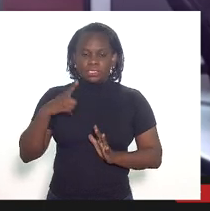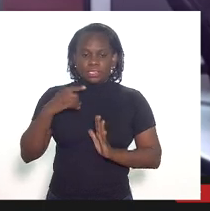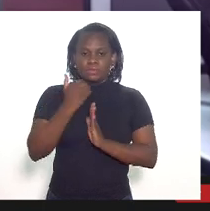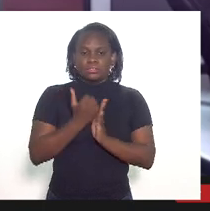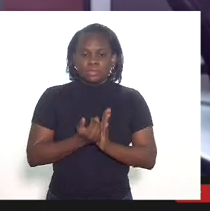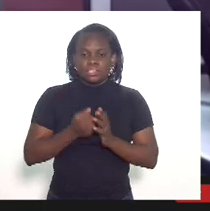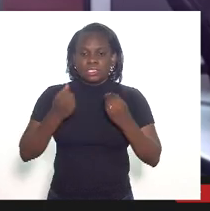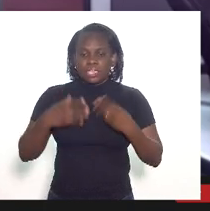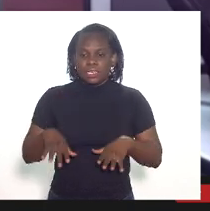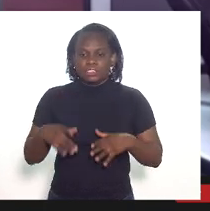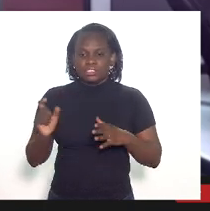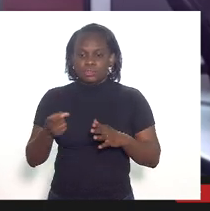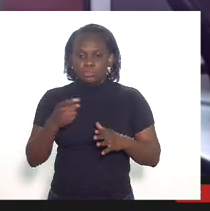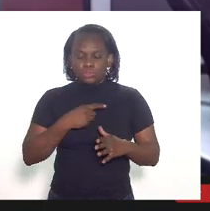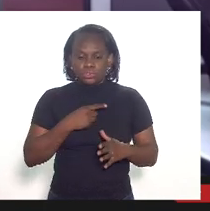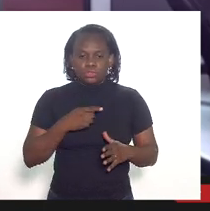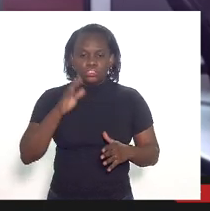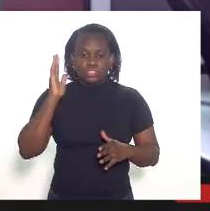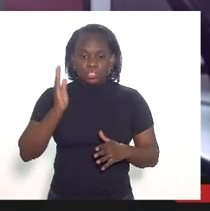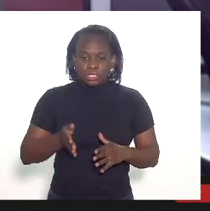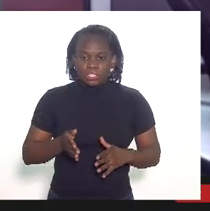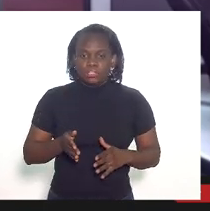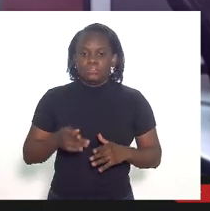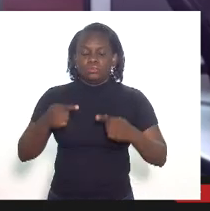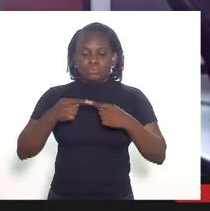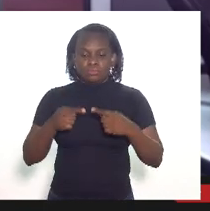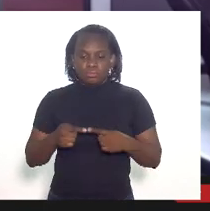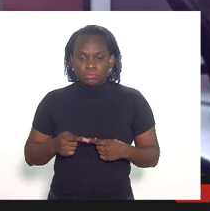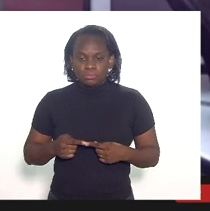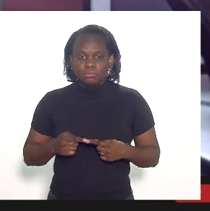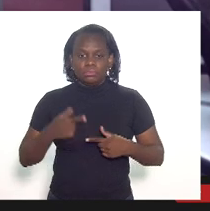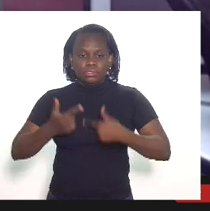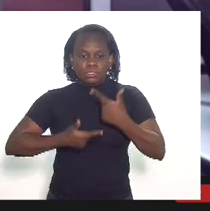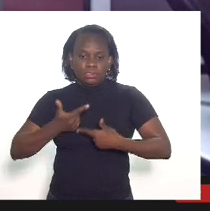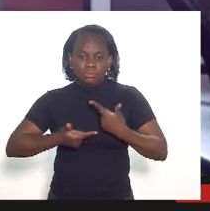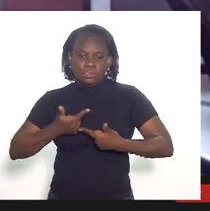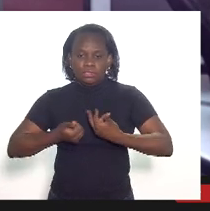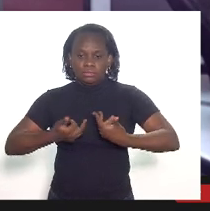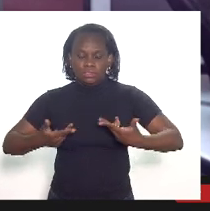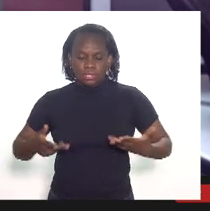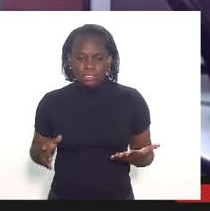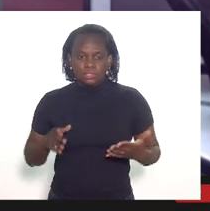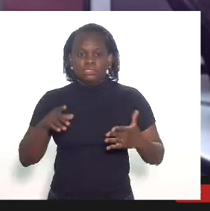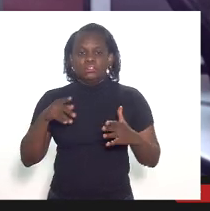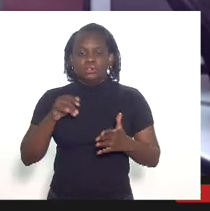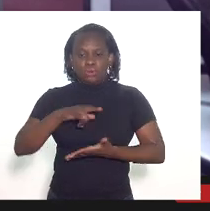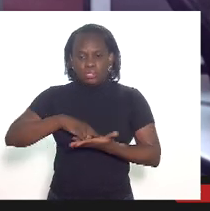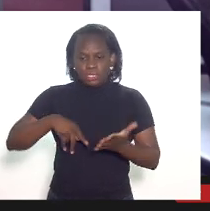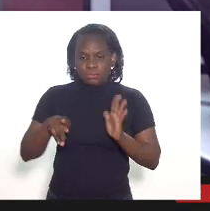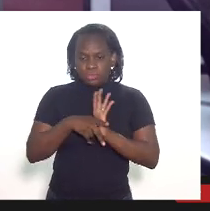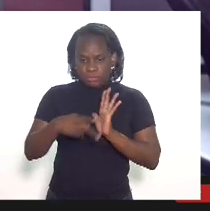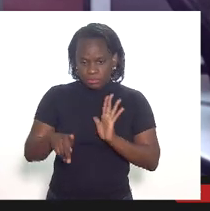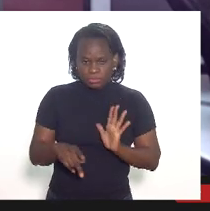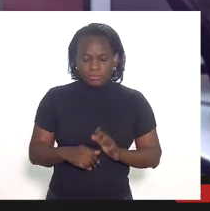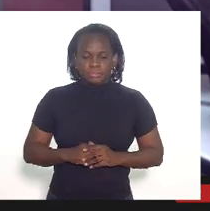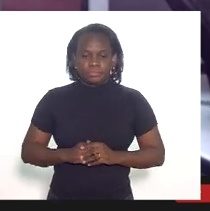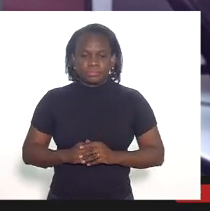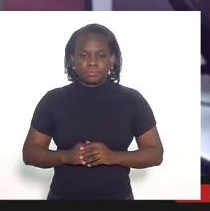gastos com tributos diretamente relacionados às atividades objeto do contrato de concessão